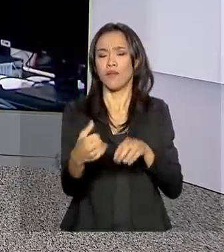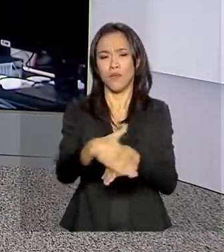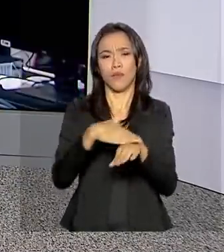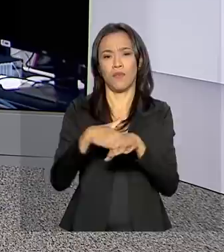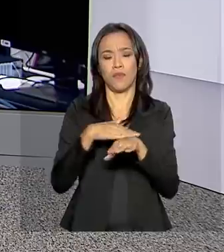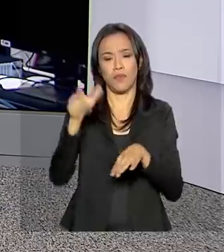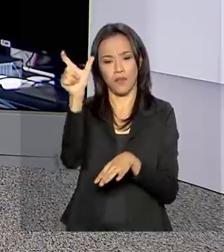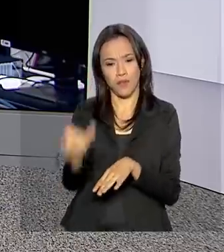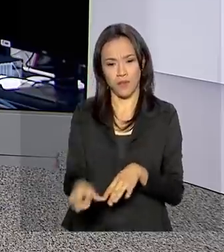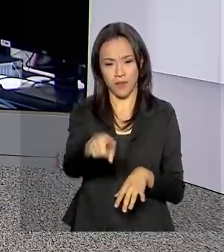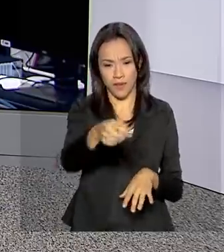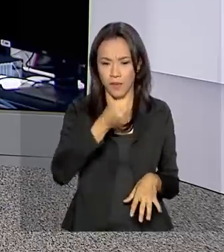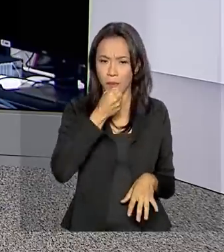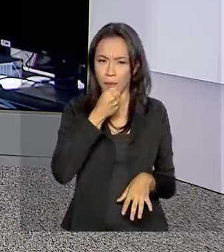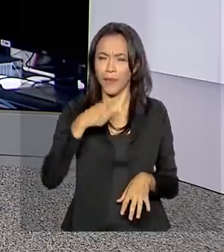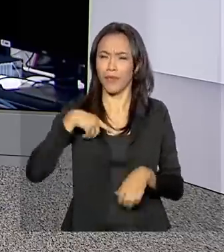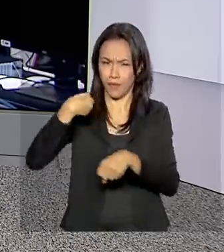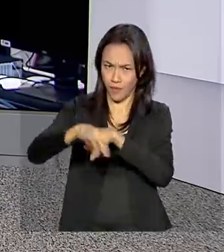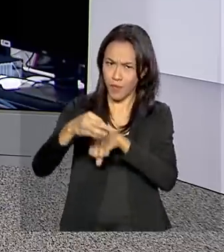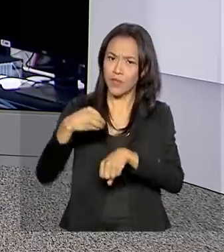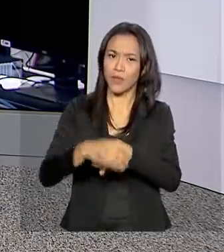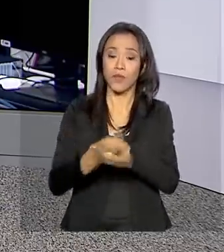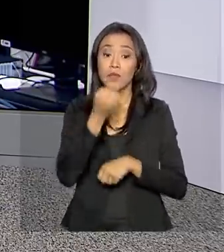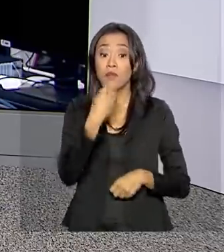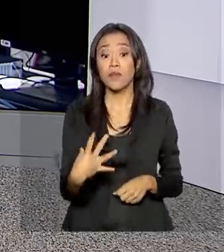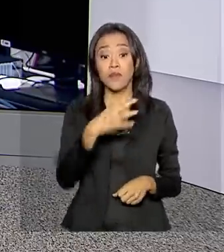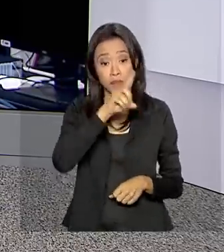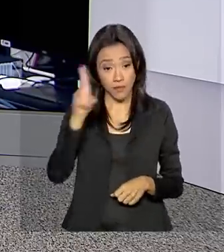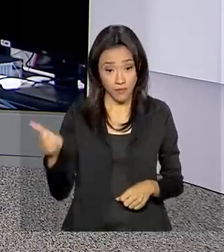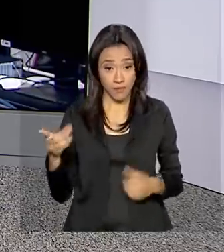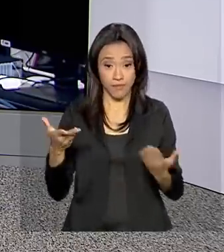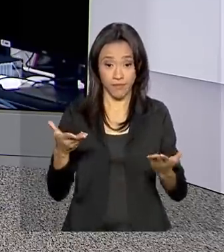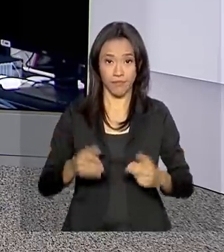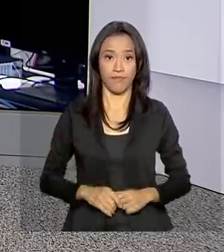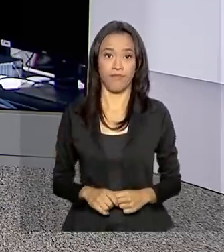o repórter Ricardo Ferraz, que tem as informações. Bom dia, Ricardo.